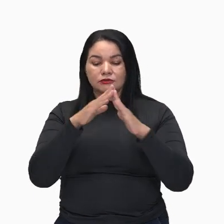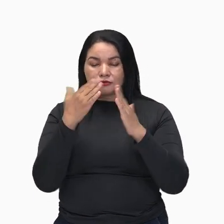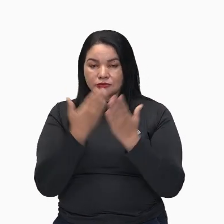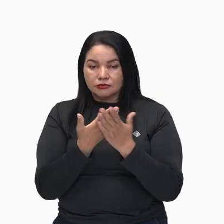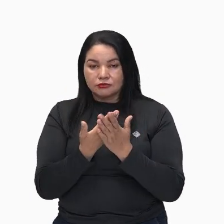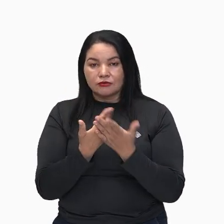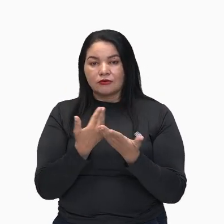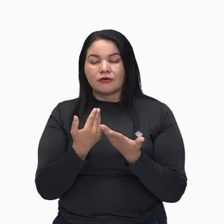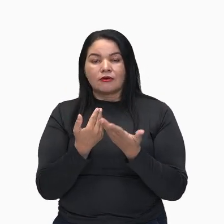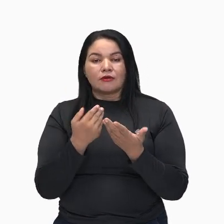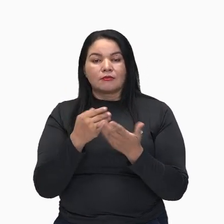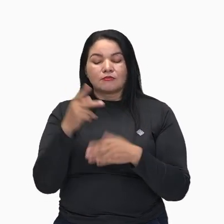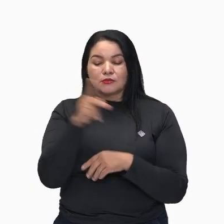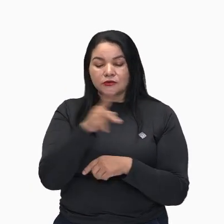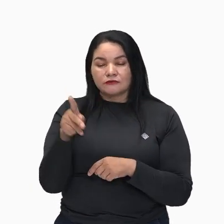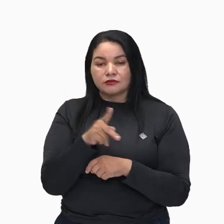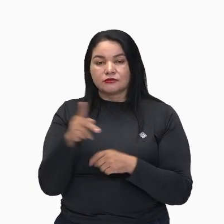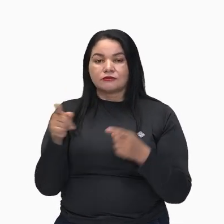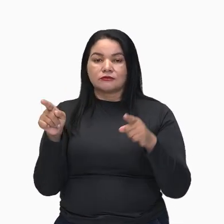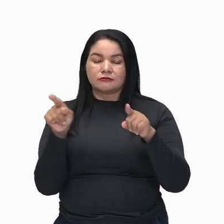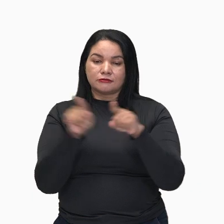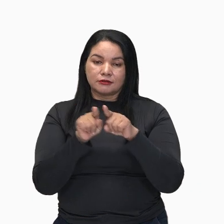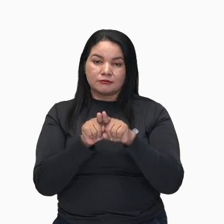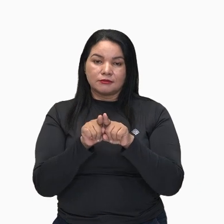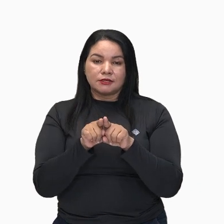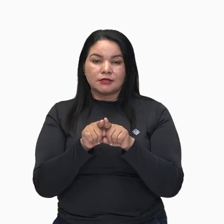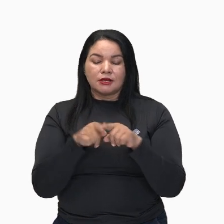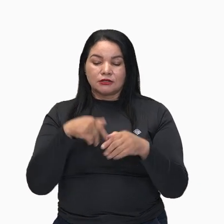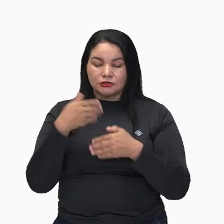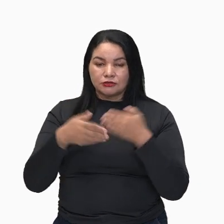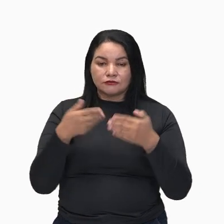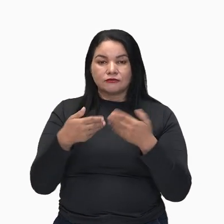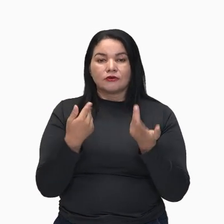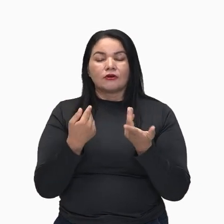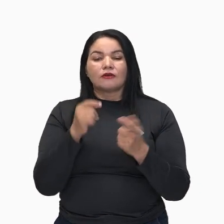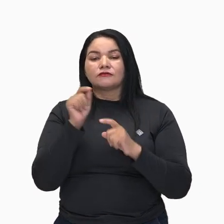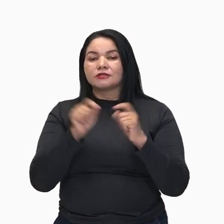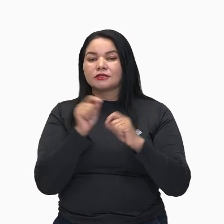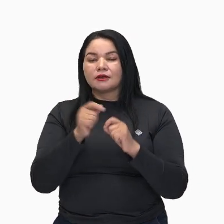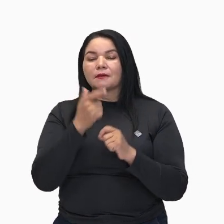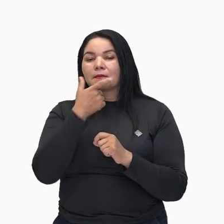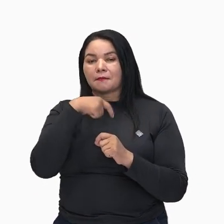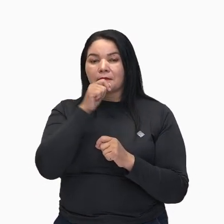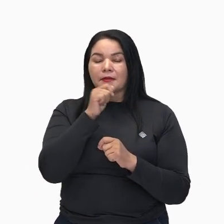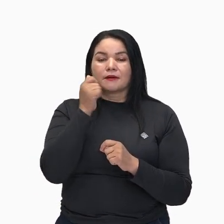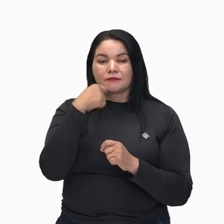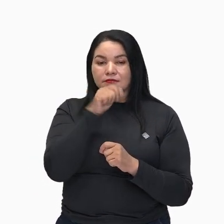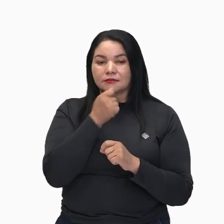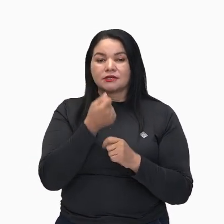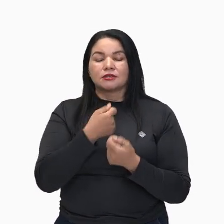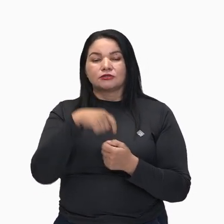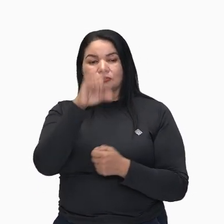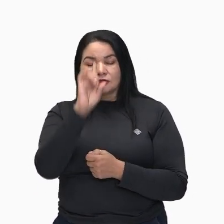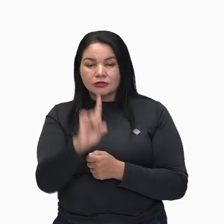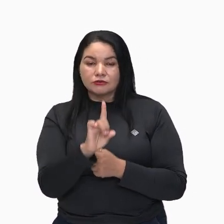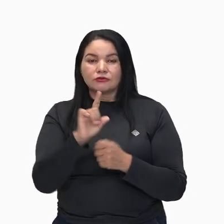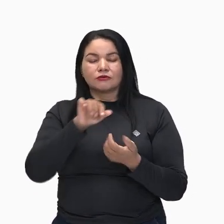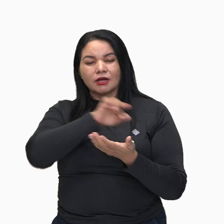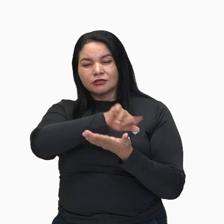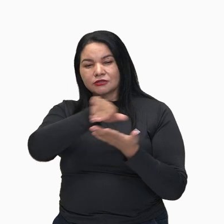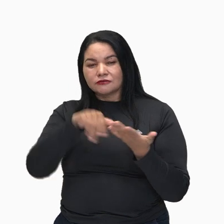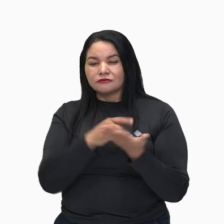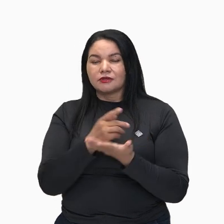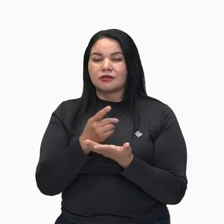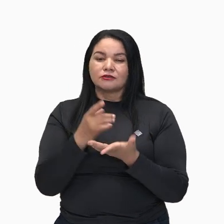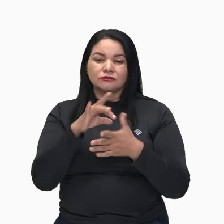Professores, também se envolve aí quando falamos em comunidade escolar. Os pais, diretores, todas as pessoas que estão